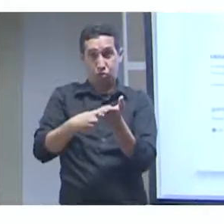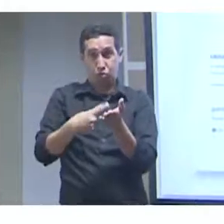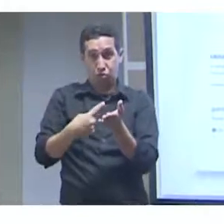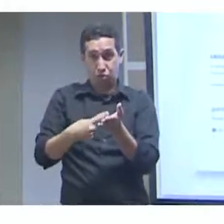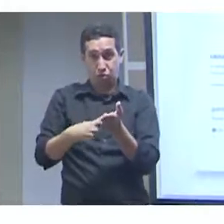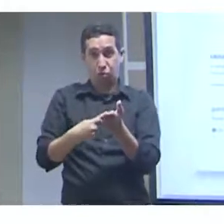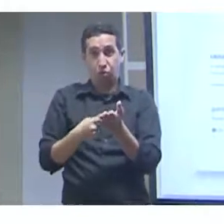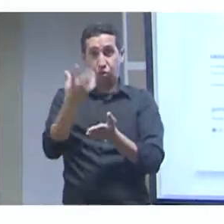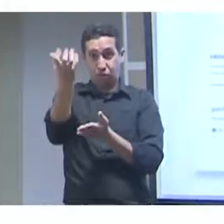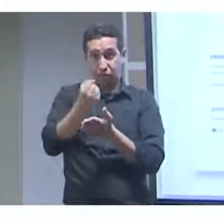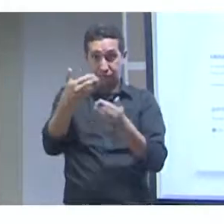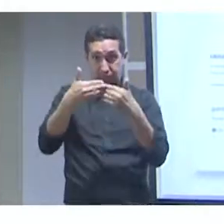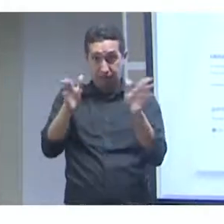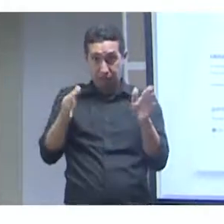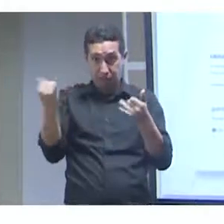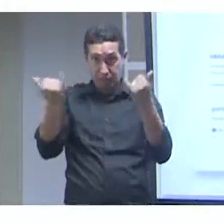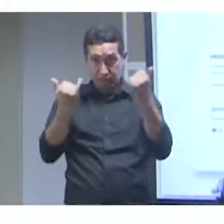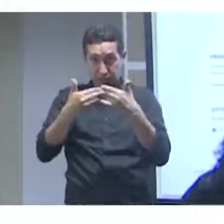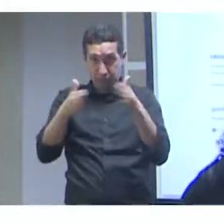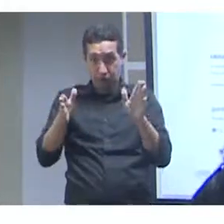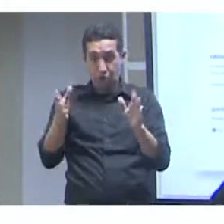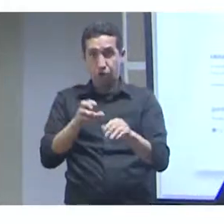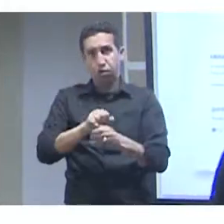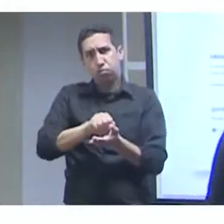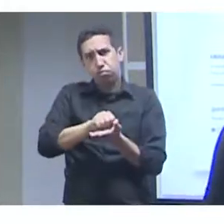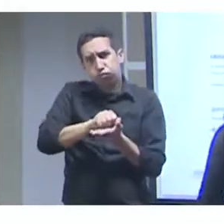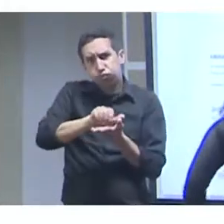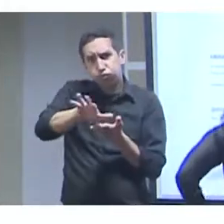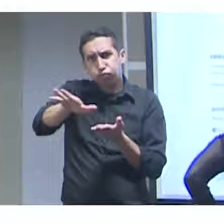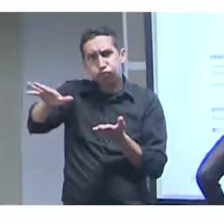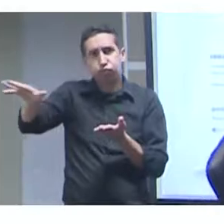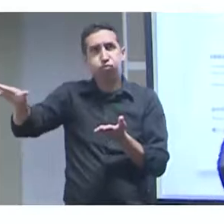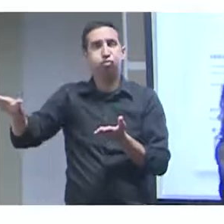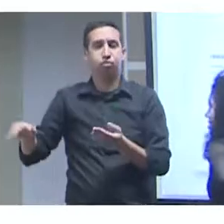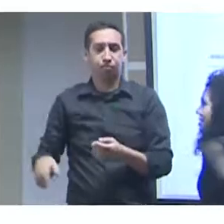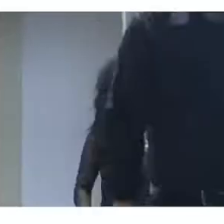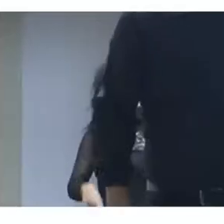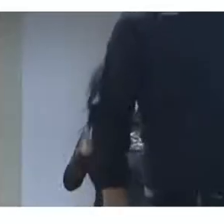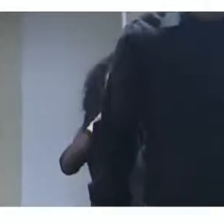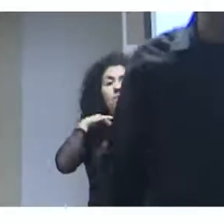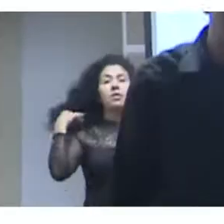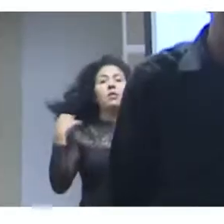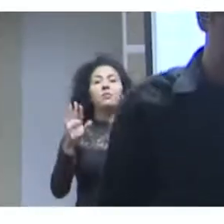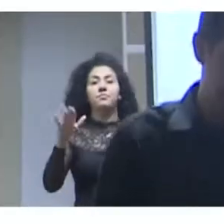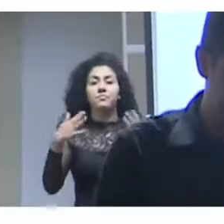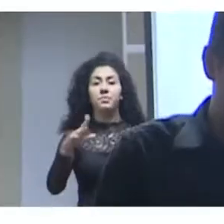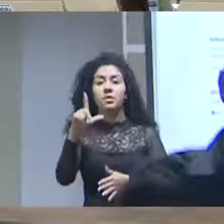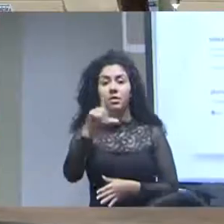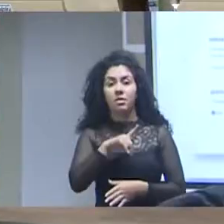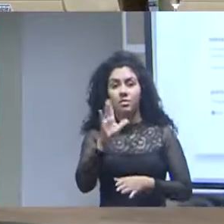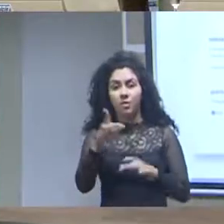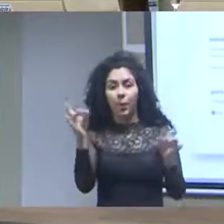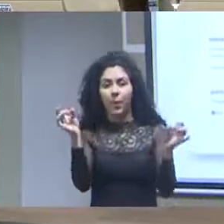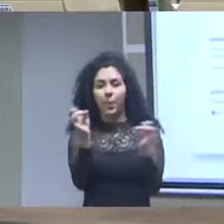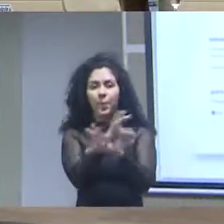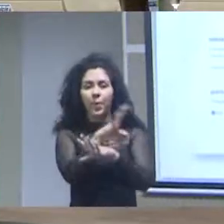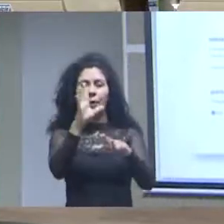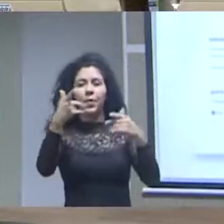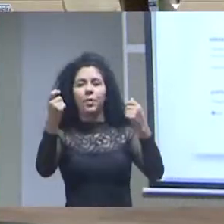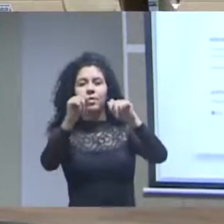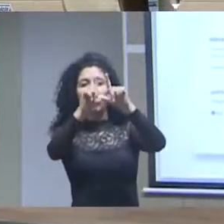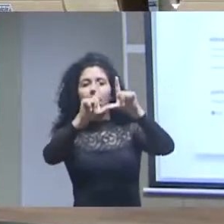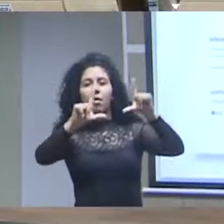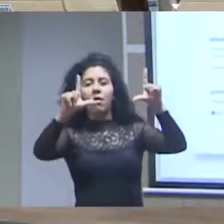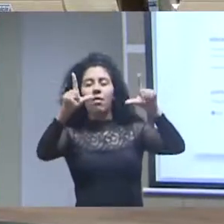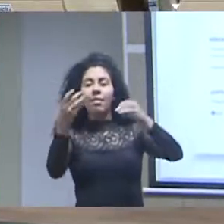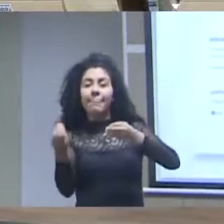aqui são os códigos dentro do repositório de programas o github se você quiser fazer